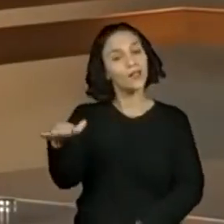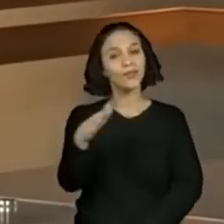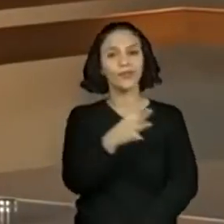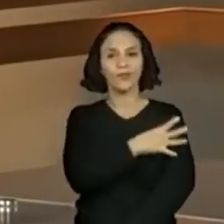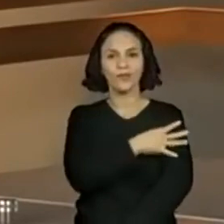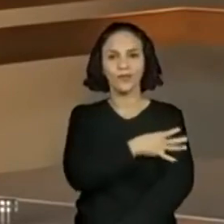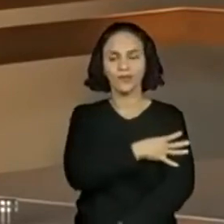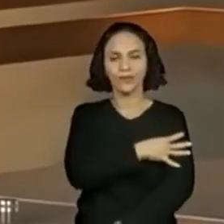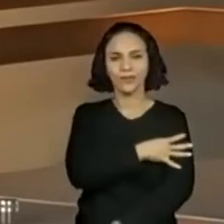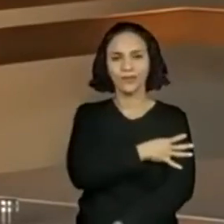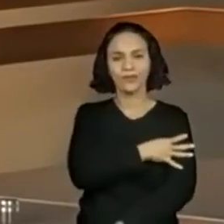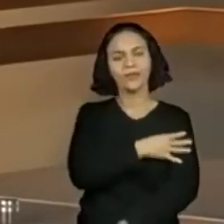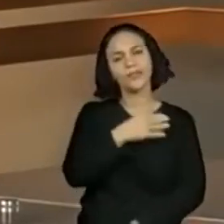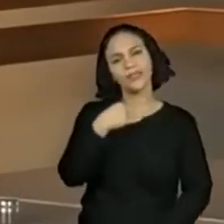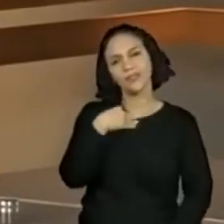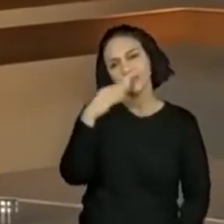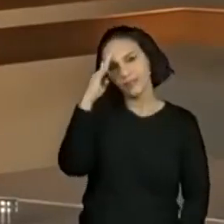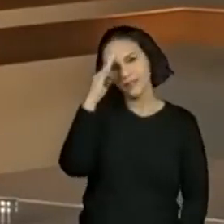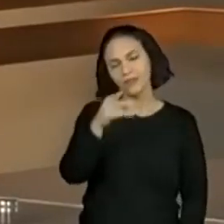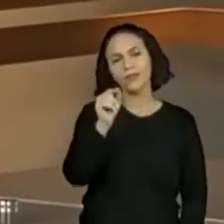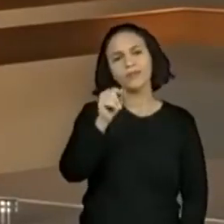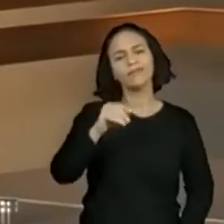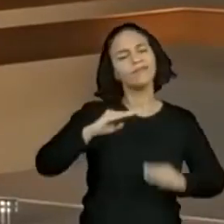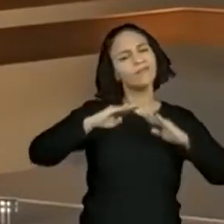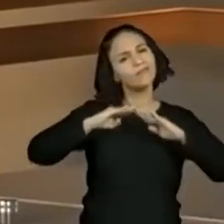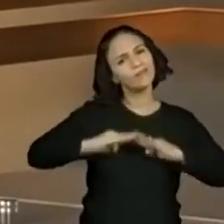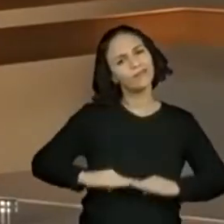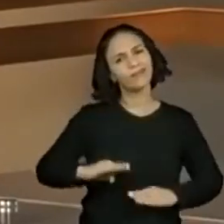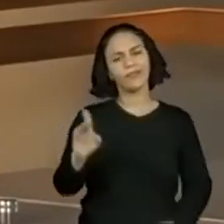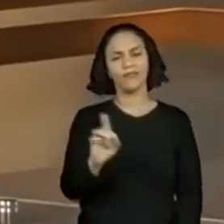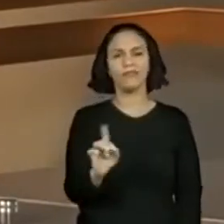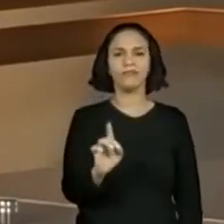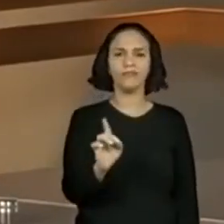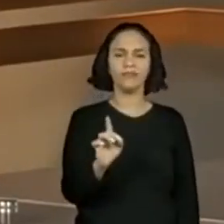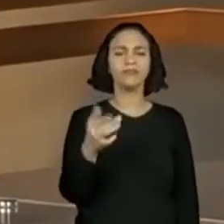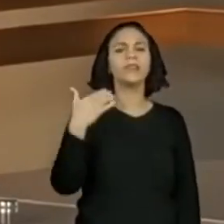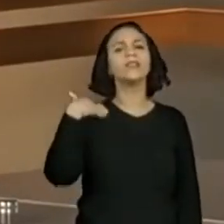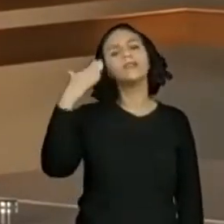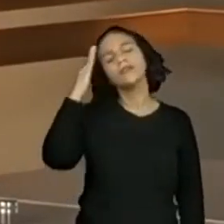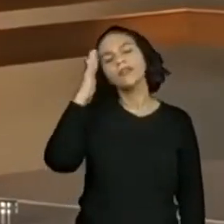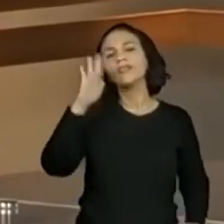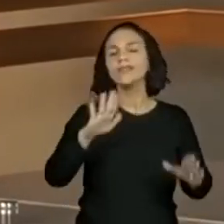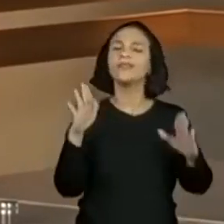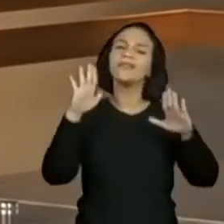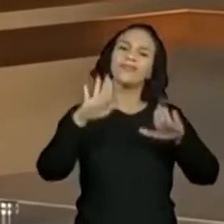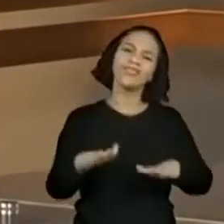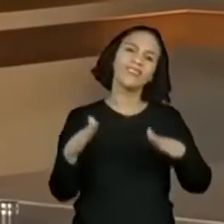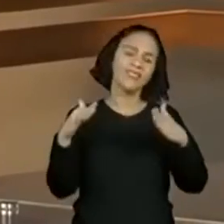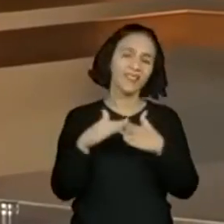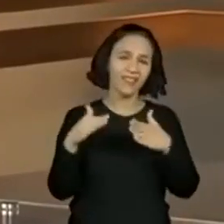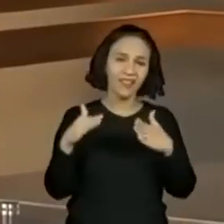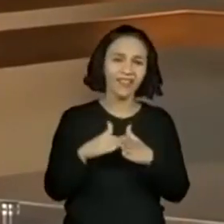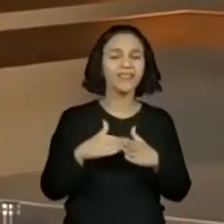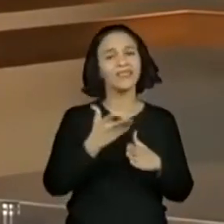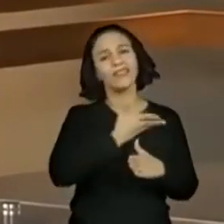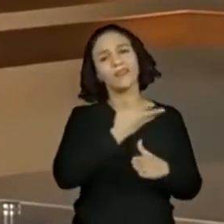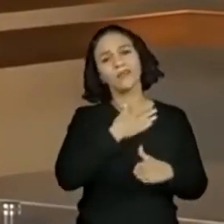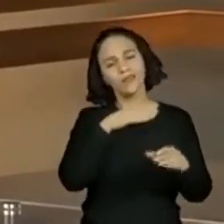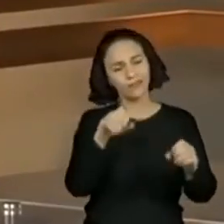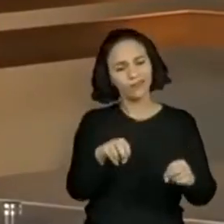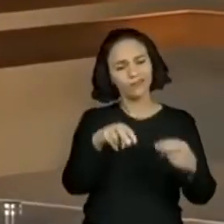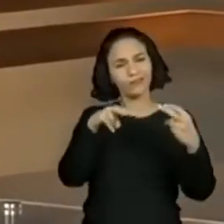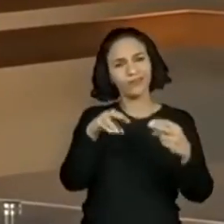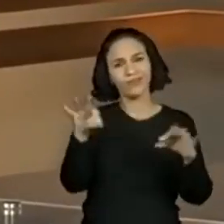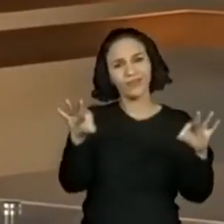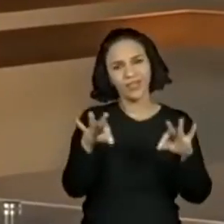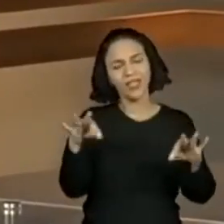Hoje o meu recado é não desanime. Eu sei. Ficar preso em casa, não poder ver os colegas na escola